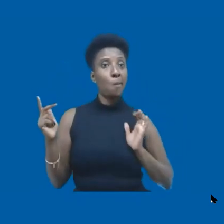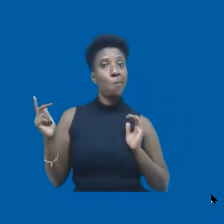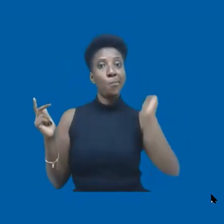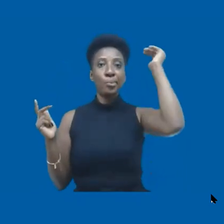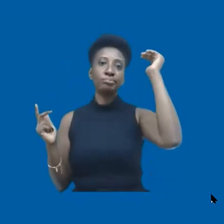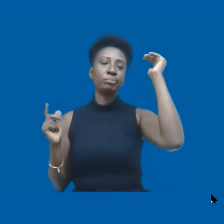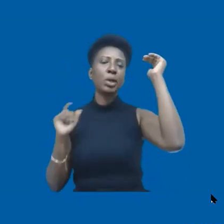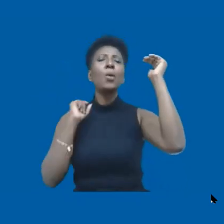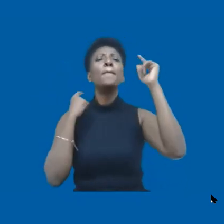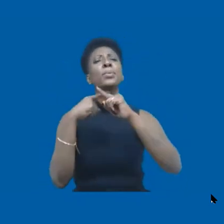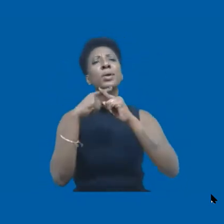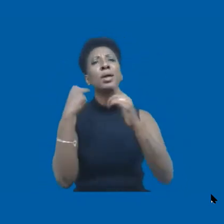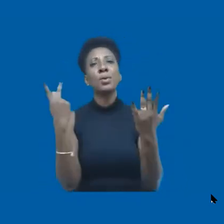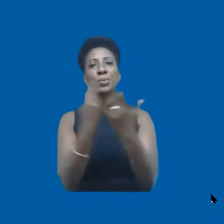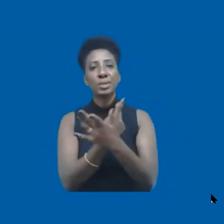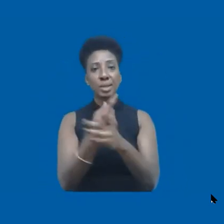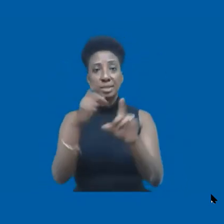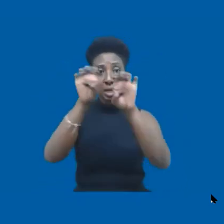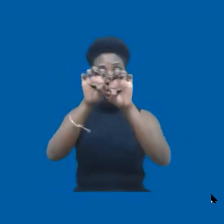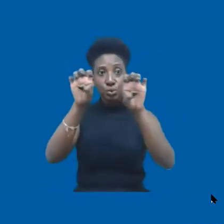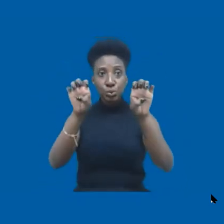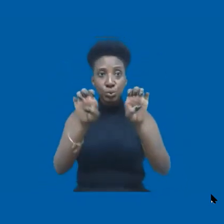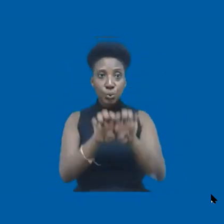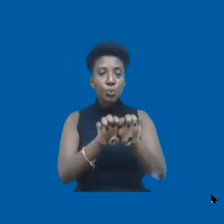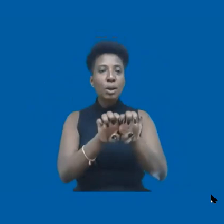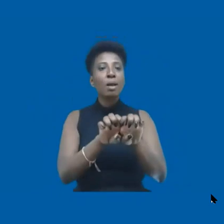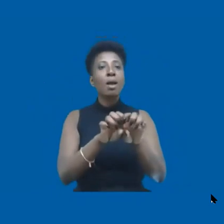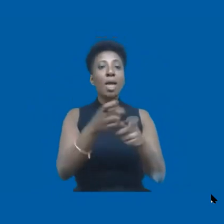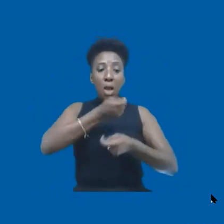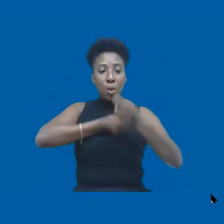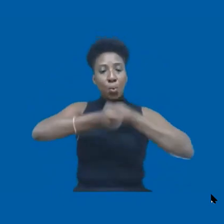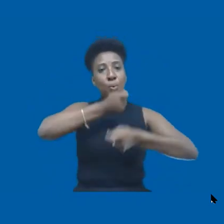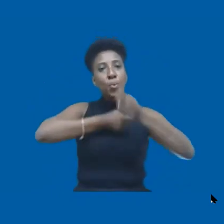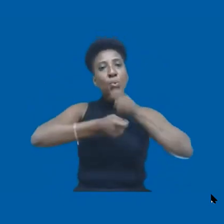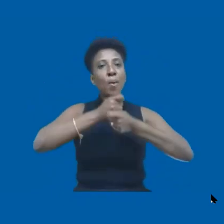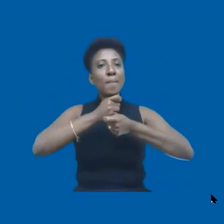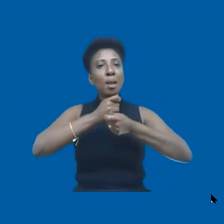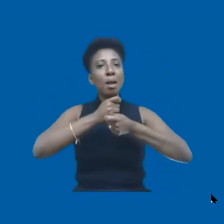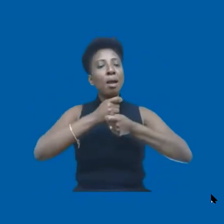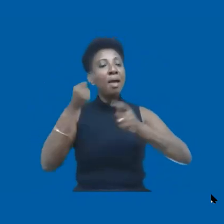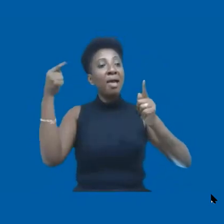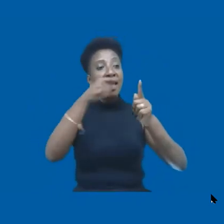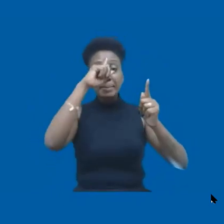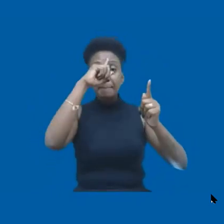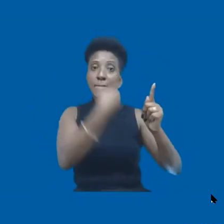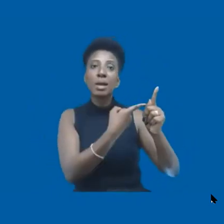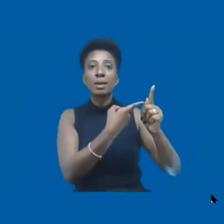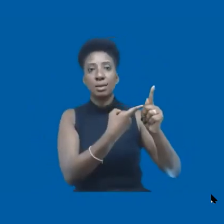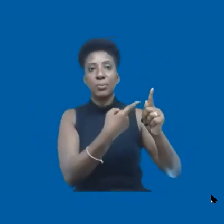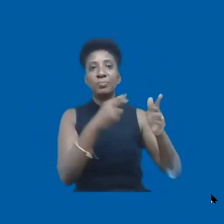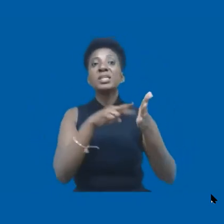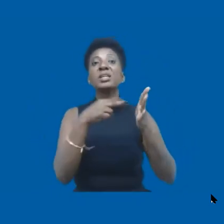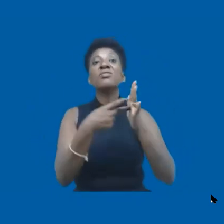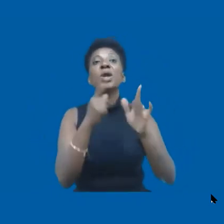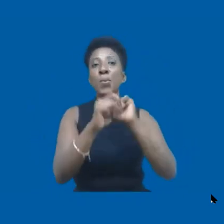acontece? Porque a estrutura econômica é comandada por eles e ela está formatada para que o pobre fique cada vez mais pobre